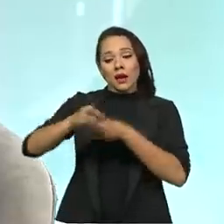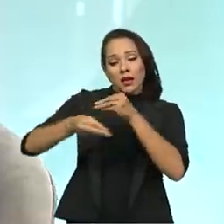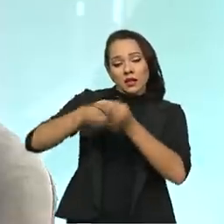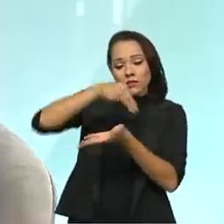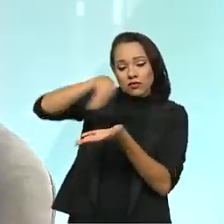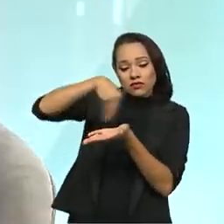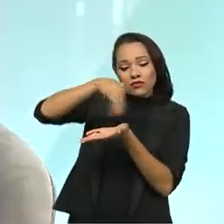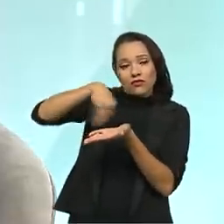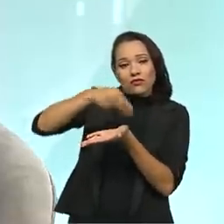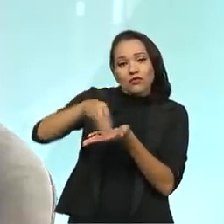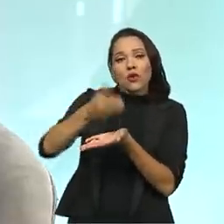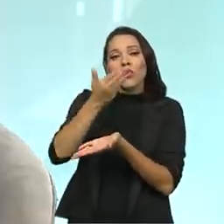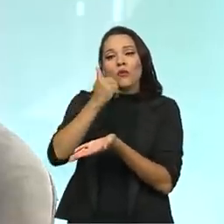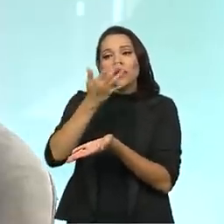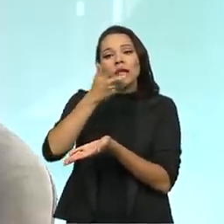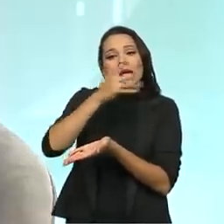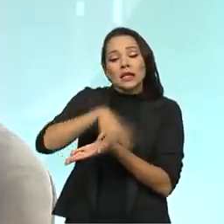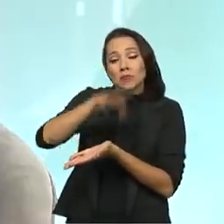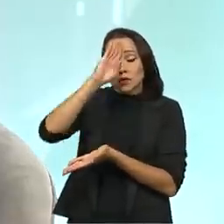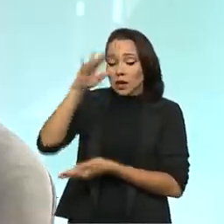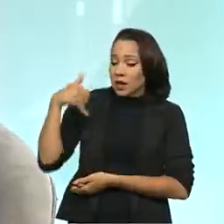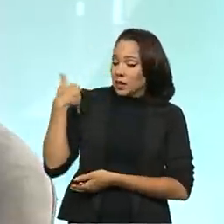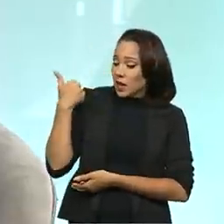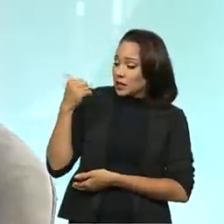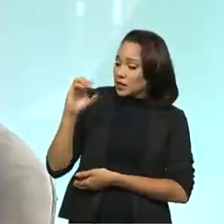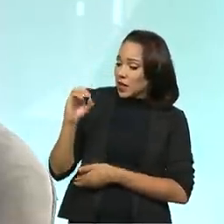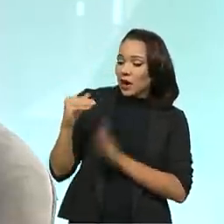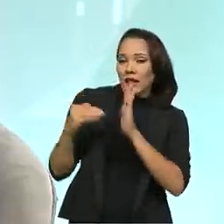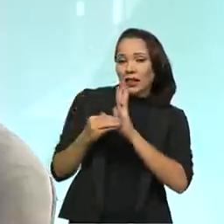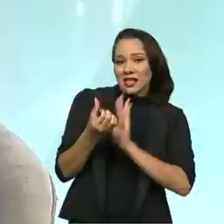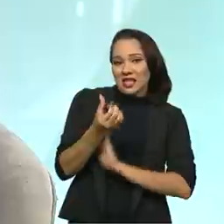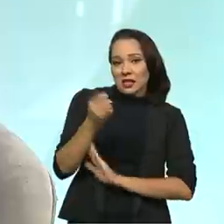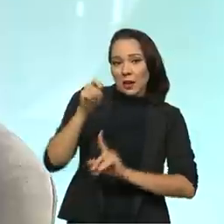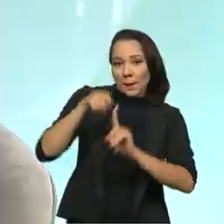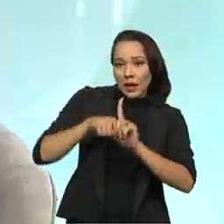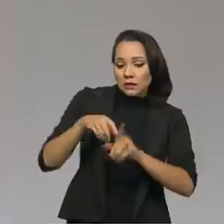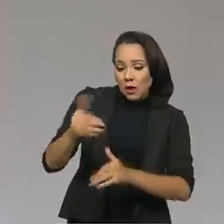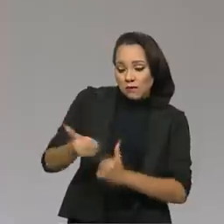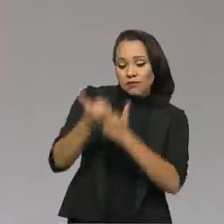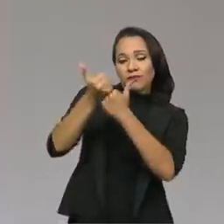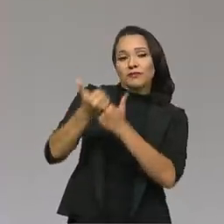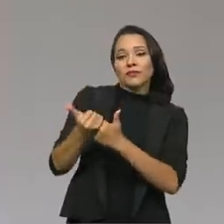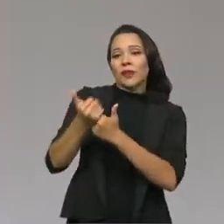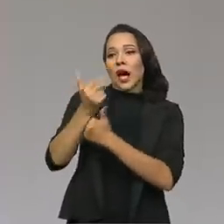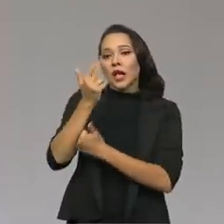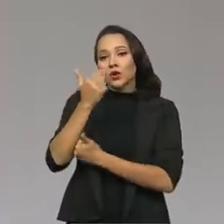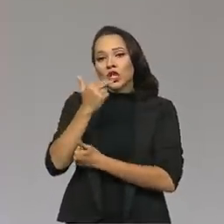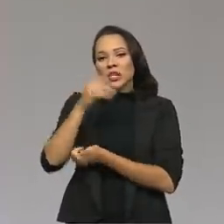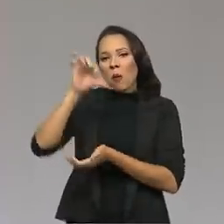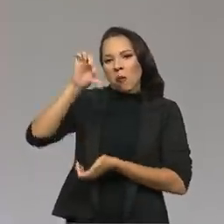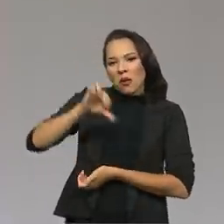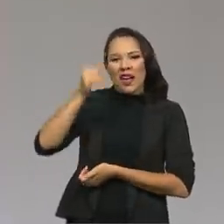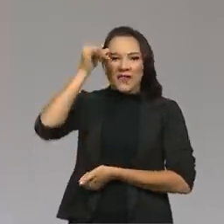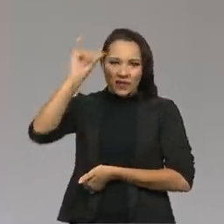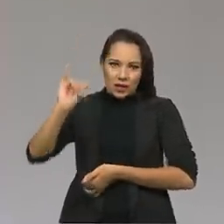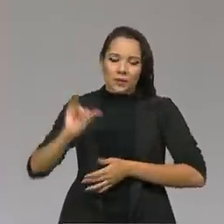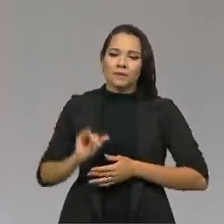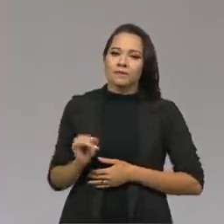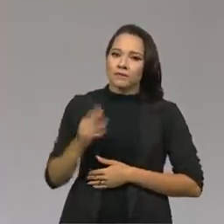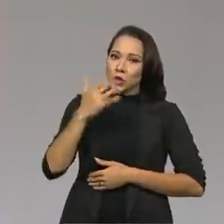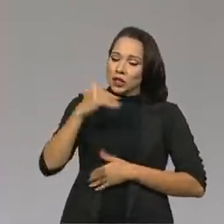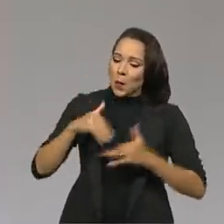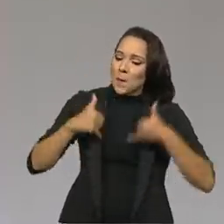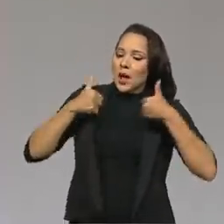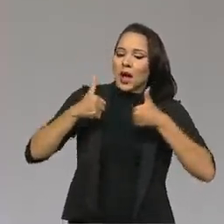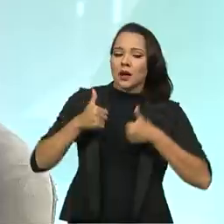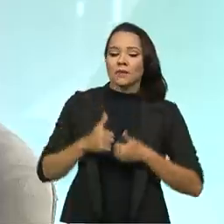à alimentação da criança, principalmente de 0 a 60 meses, para reforçar, impedir a desnutrição. Em termos de